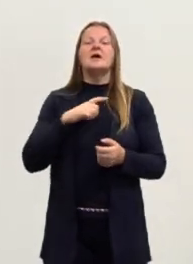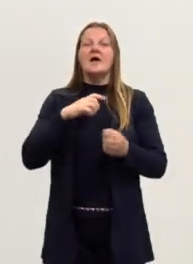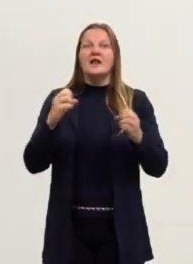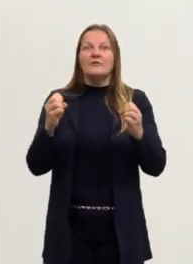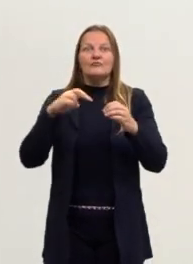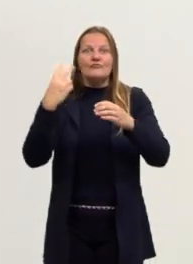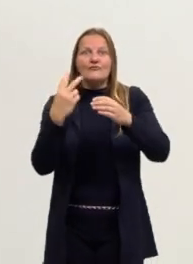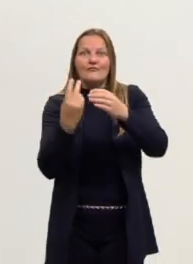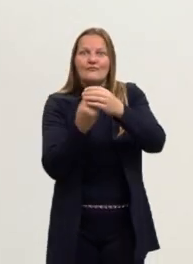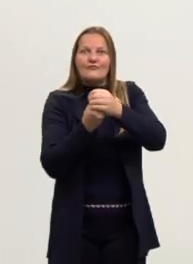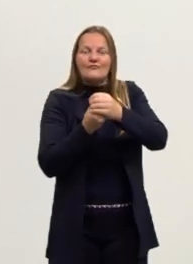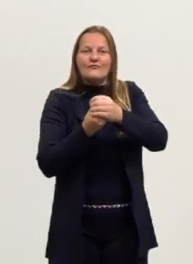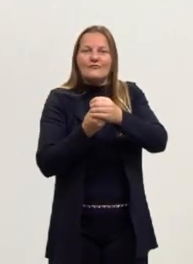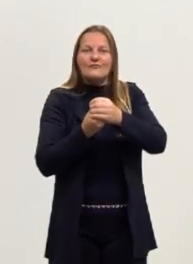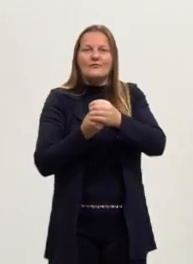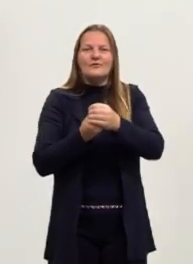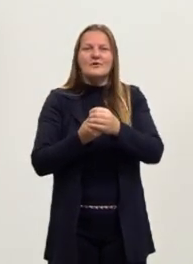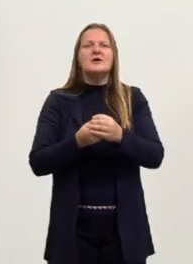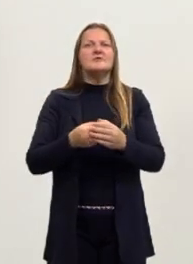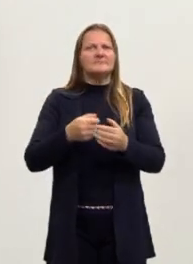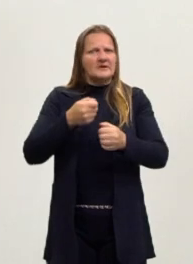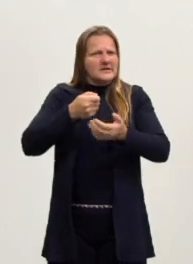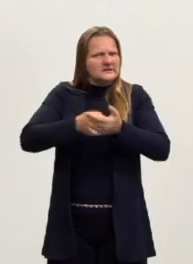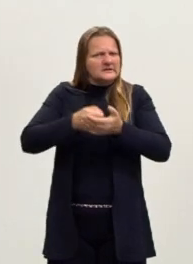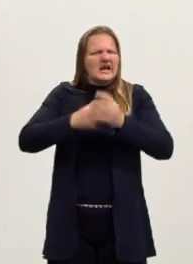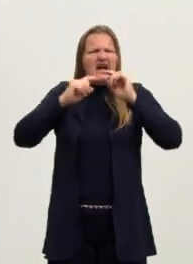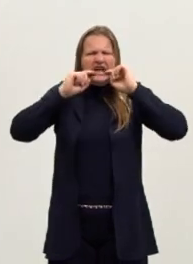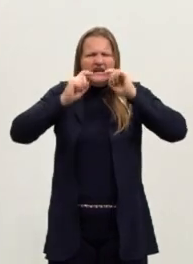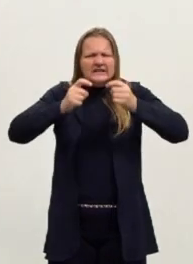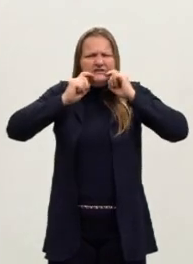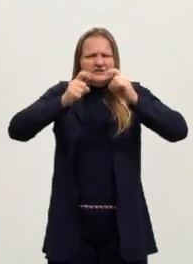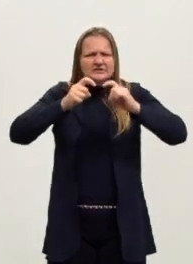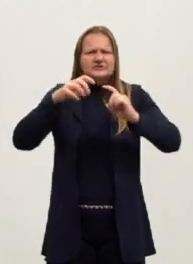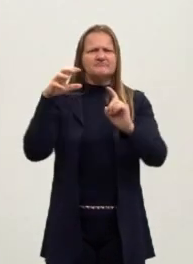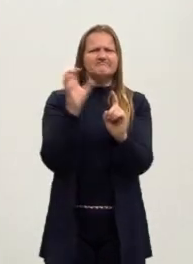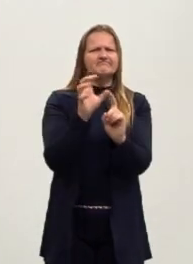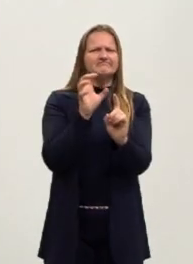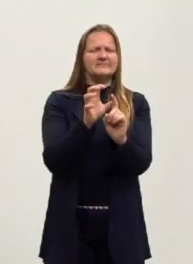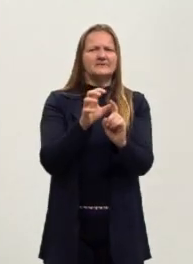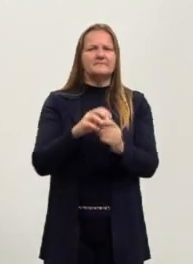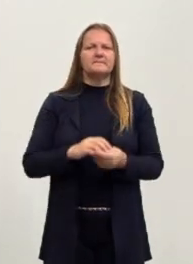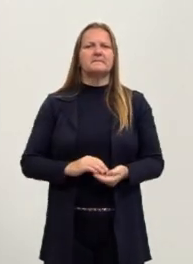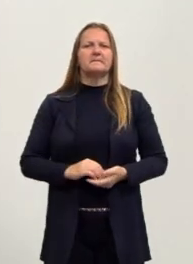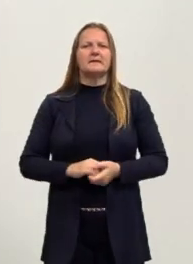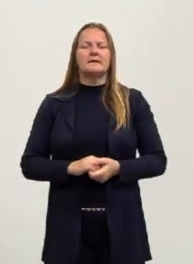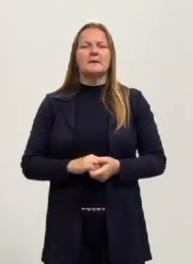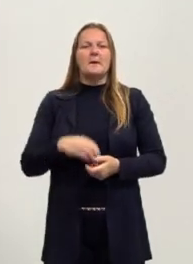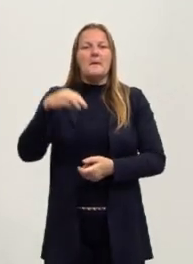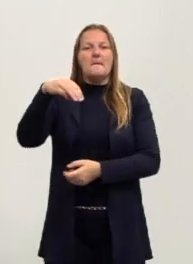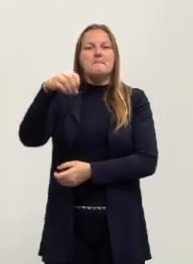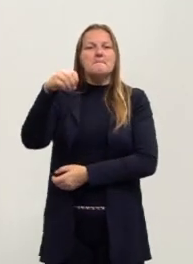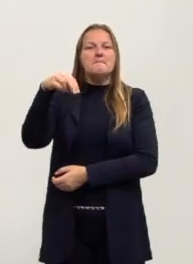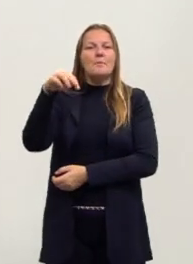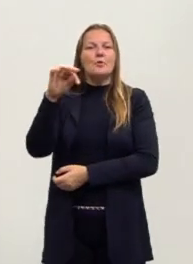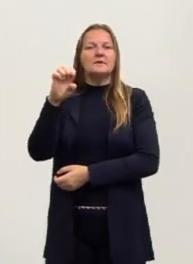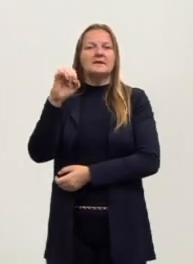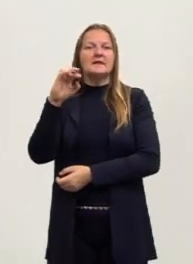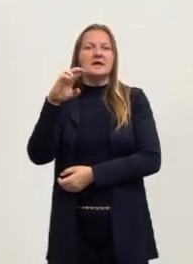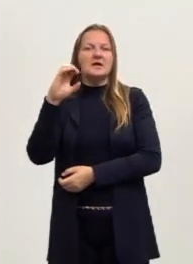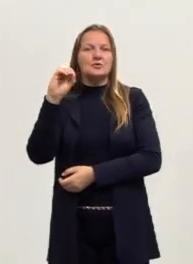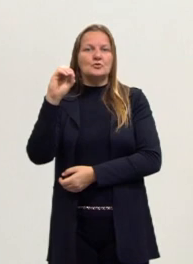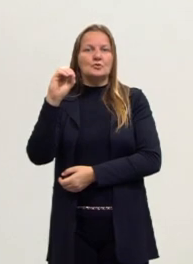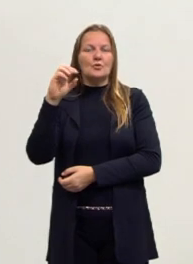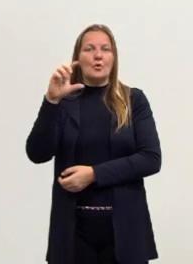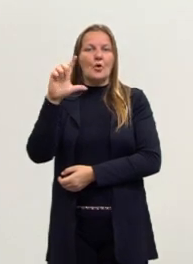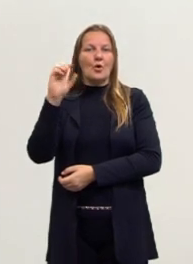vanguardas, e ela é duramente criticada pelo Monteiro Lobato. O Monteiro Lobato vai até a exposição da Anitta